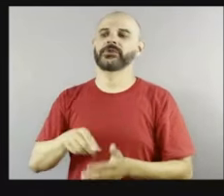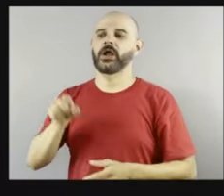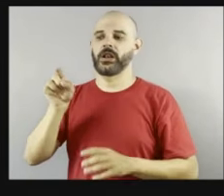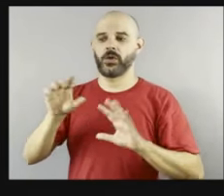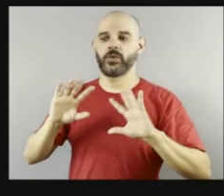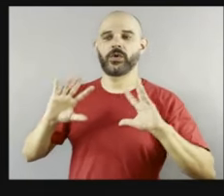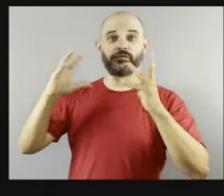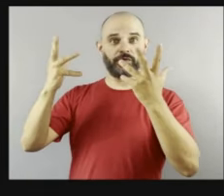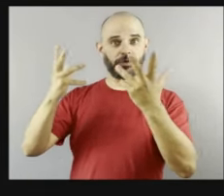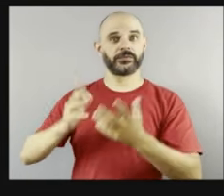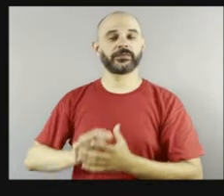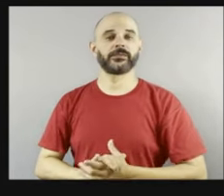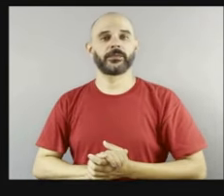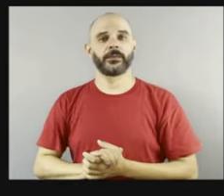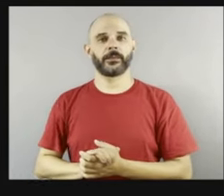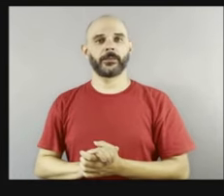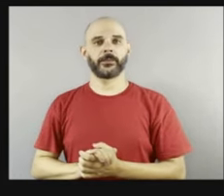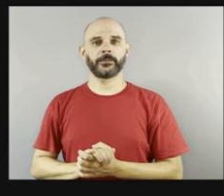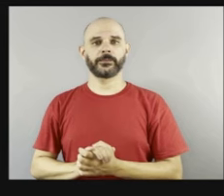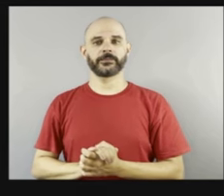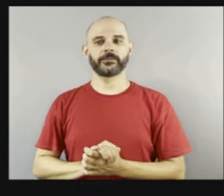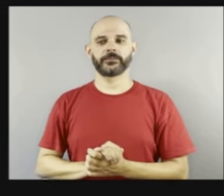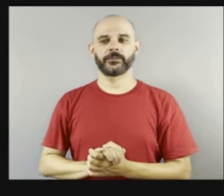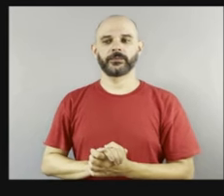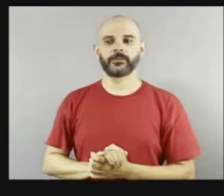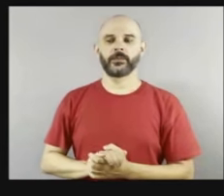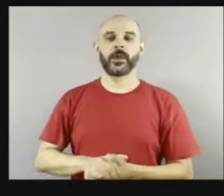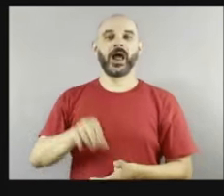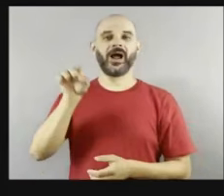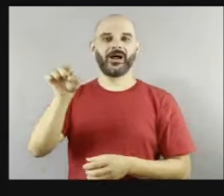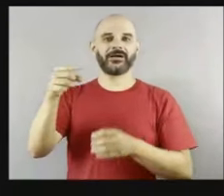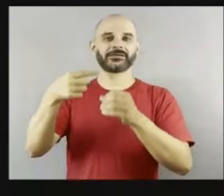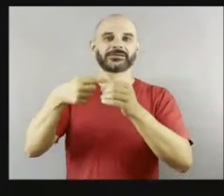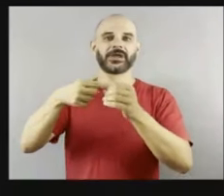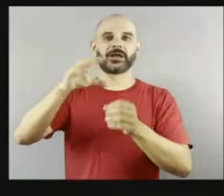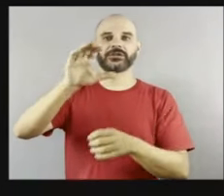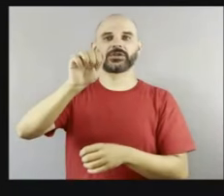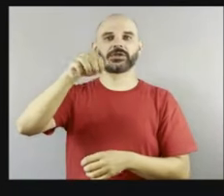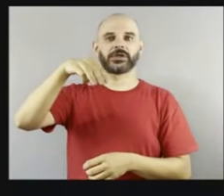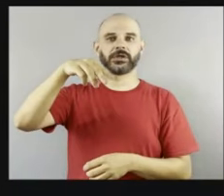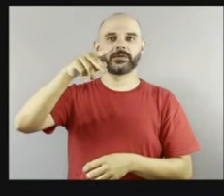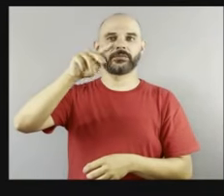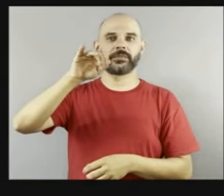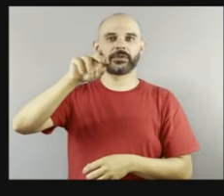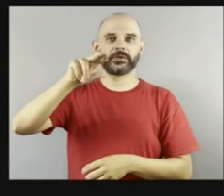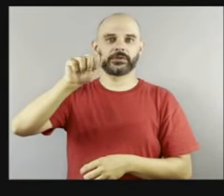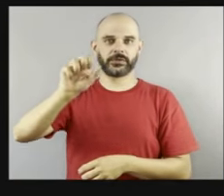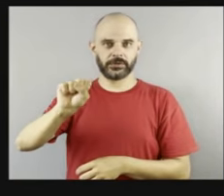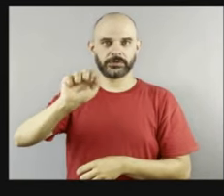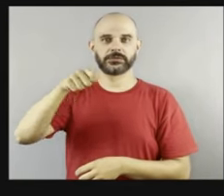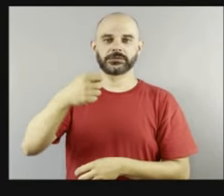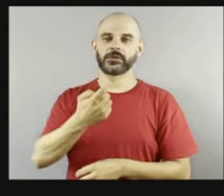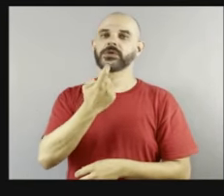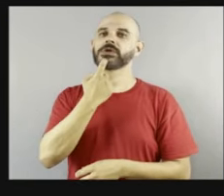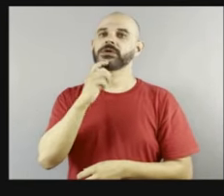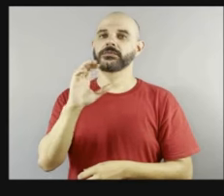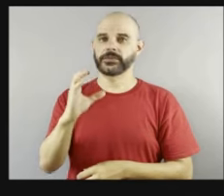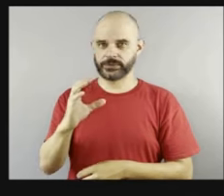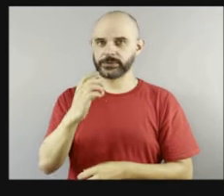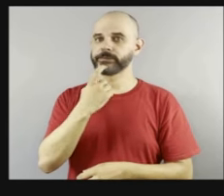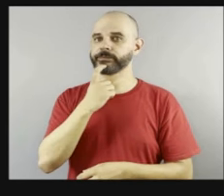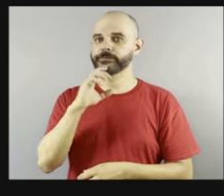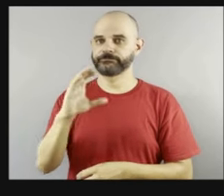E aqui foi em Campinas, né? Onde também teve, né? A cidade... É a sua cidade, né? Campinas. Ah, eu acho tão linda essa foto, olha.